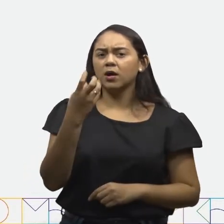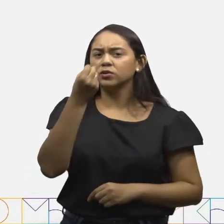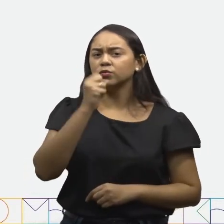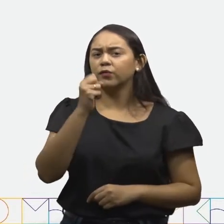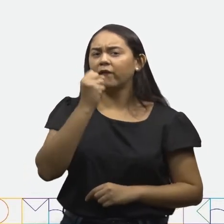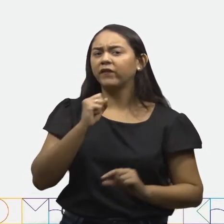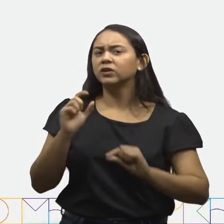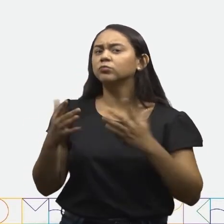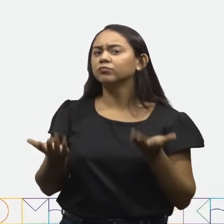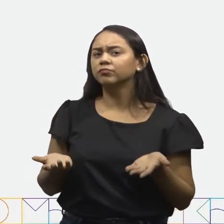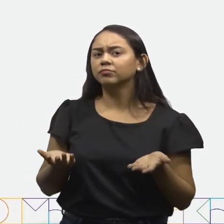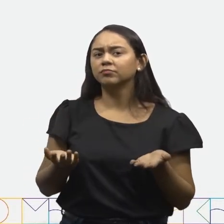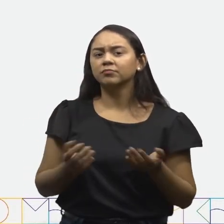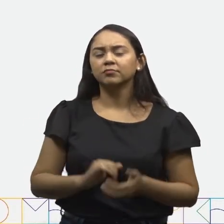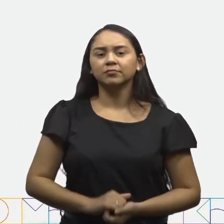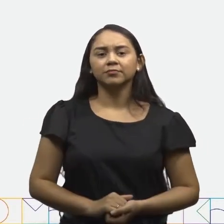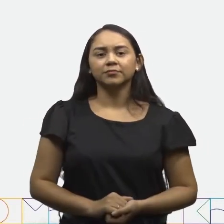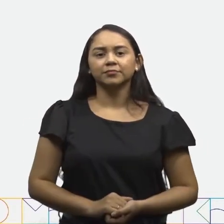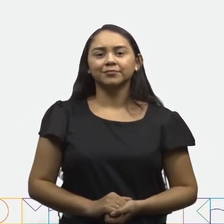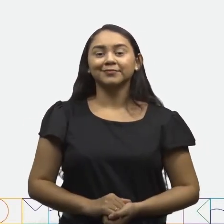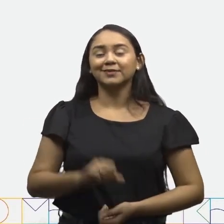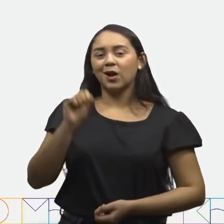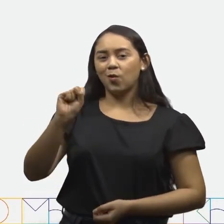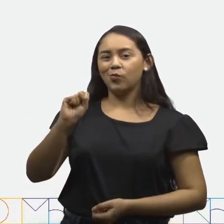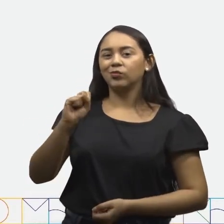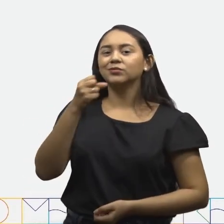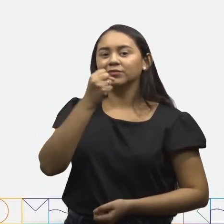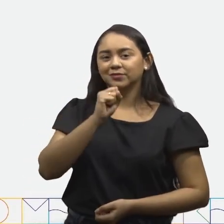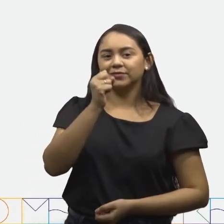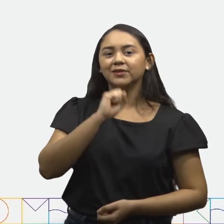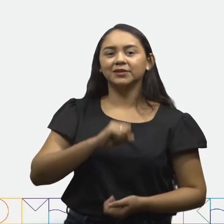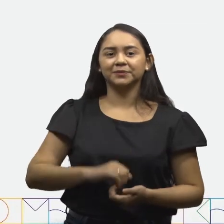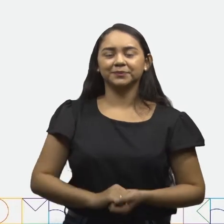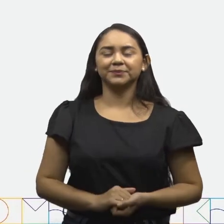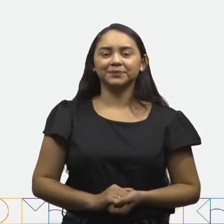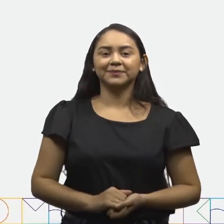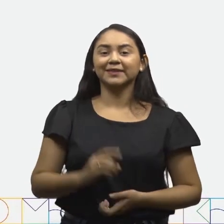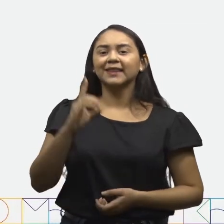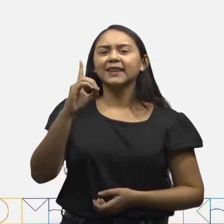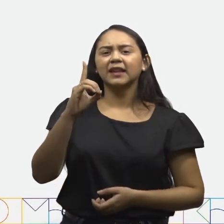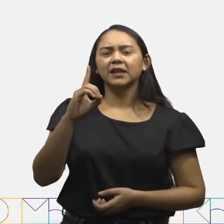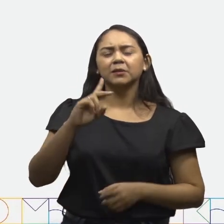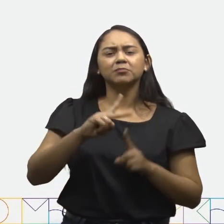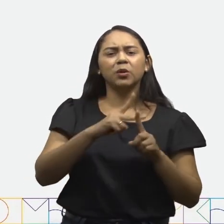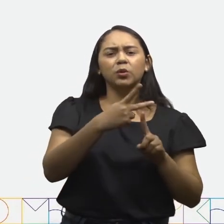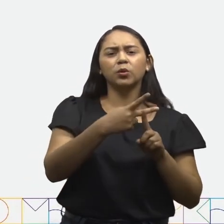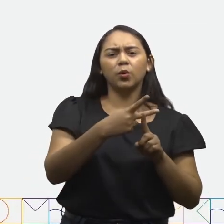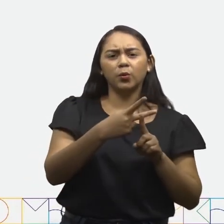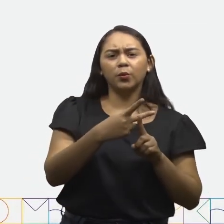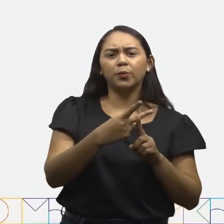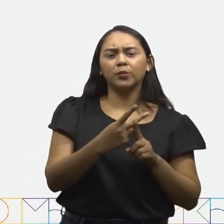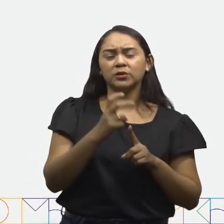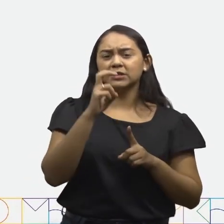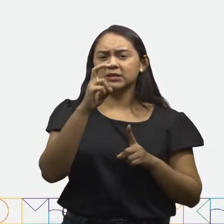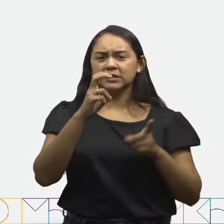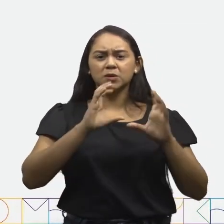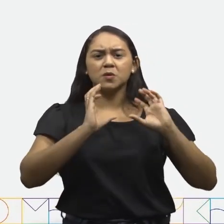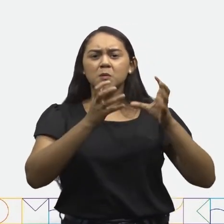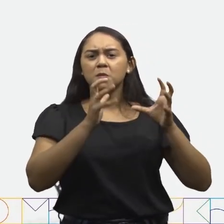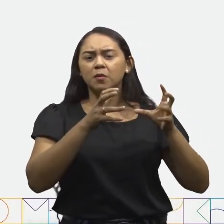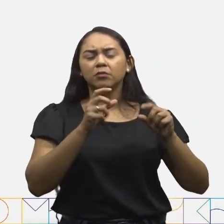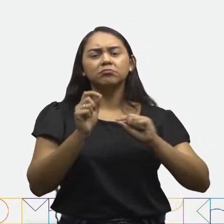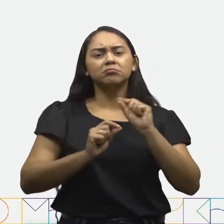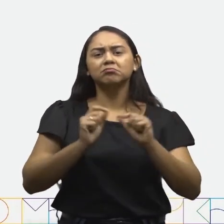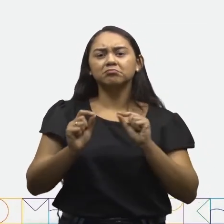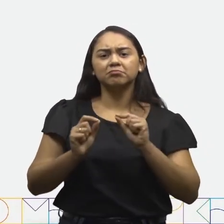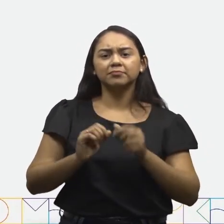sorvetes. O dobro de 4 é 8. E letra D, o